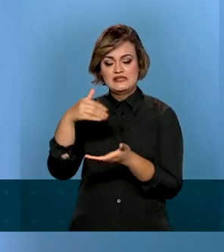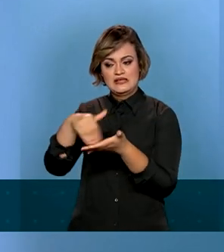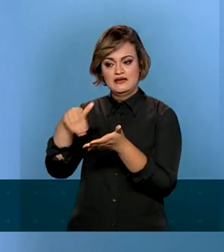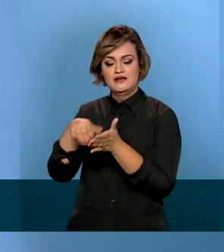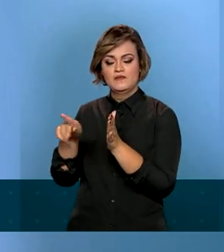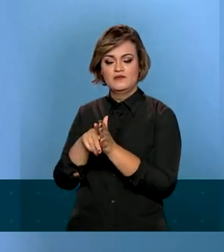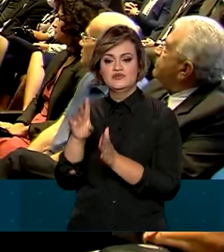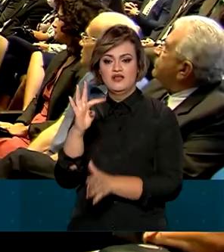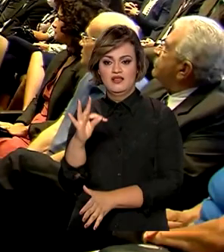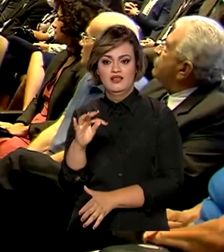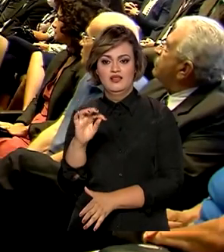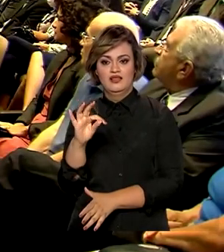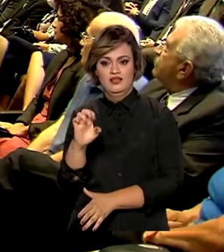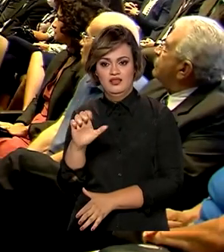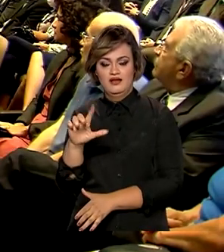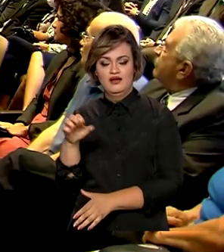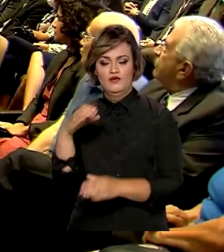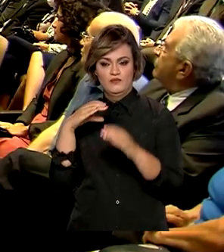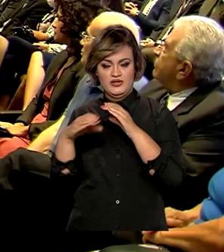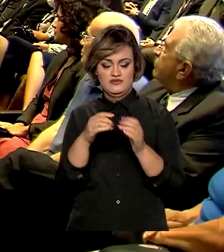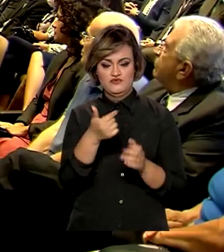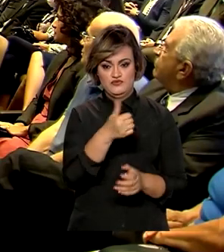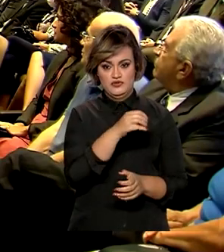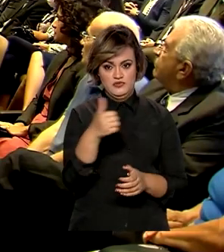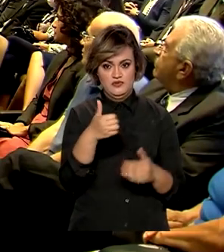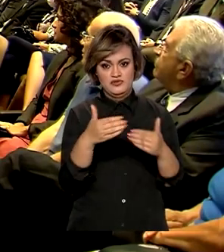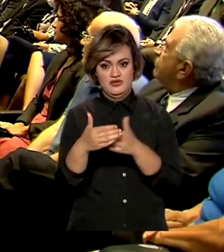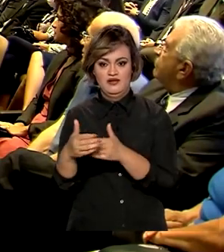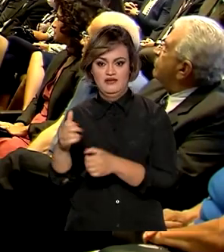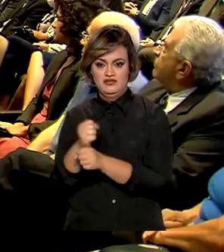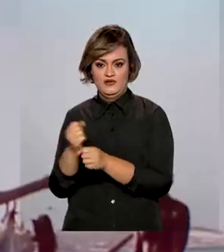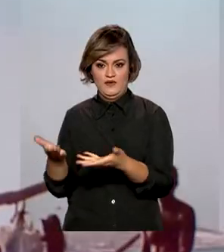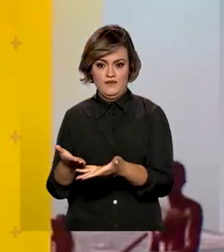Telecomunicações de 2011 a 2022.